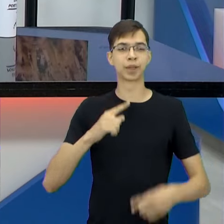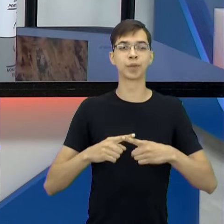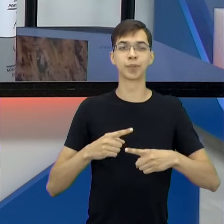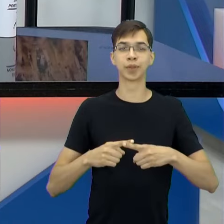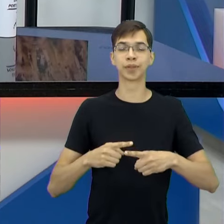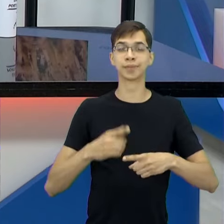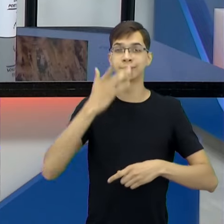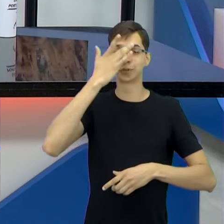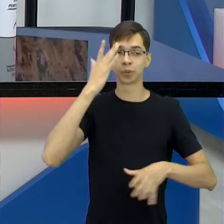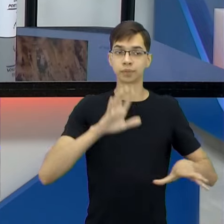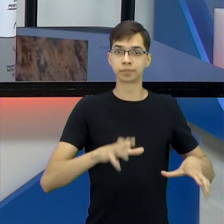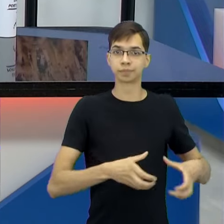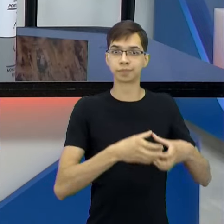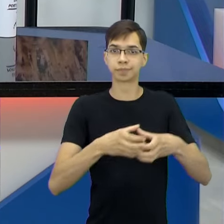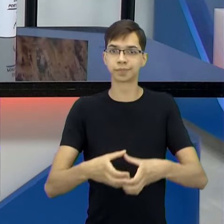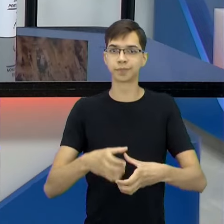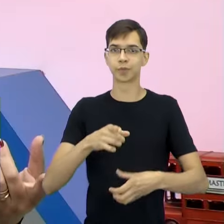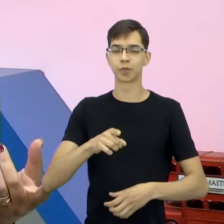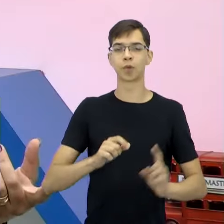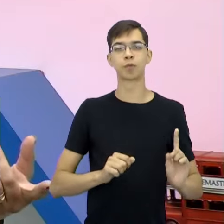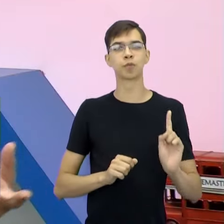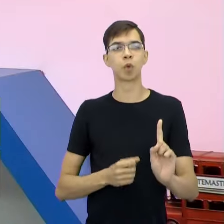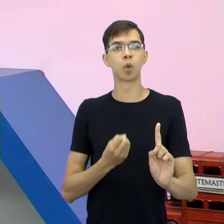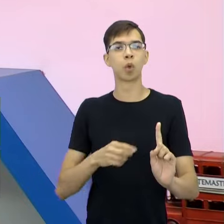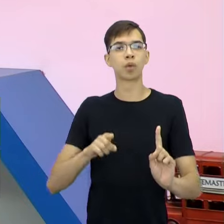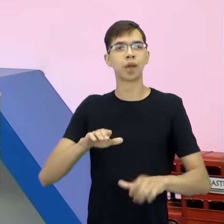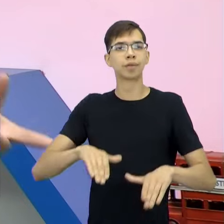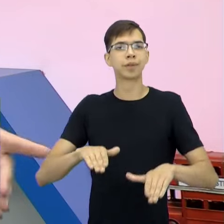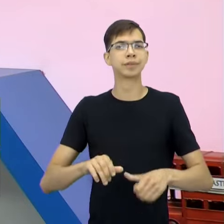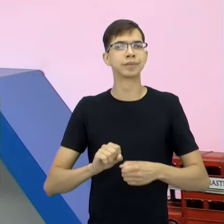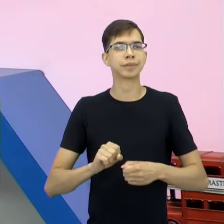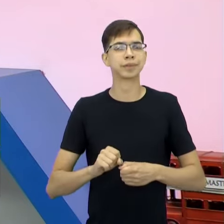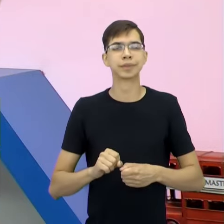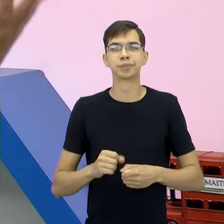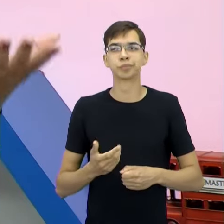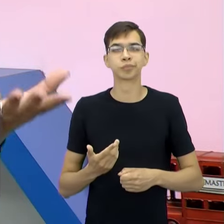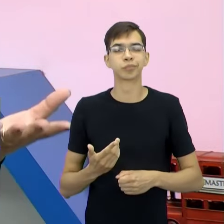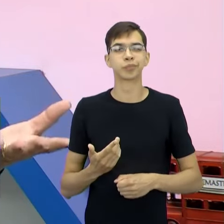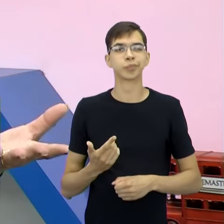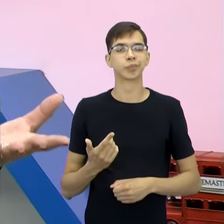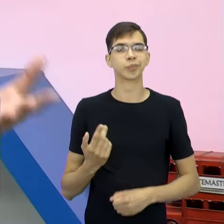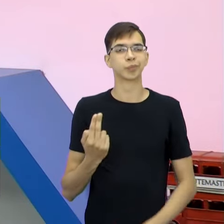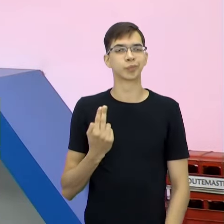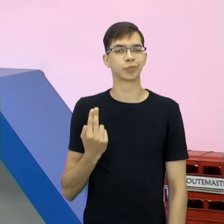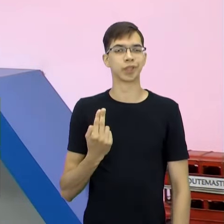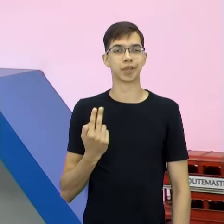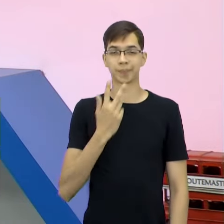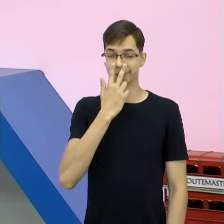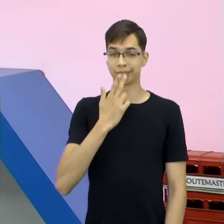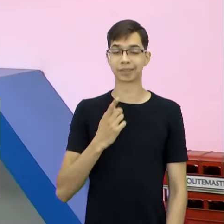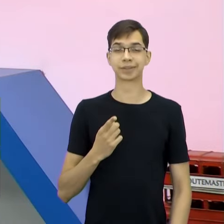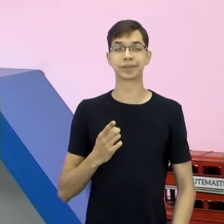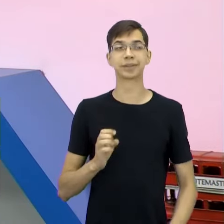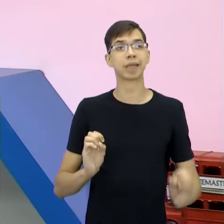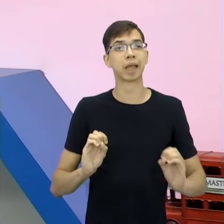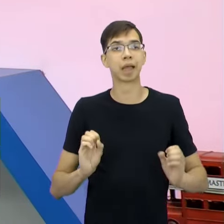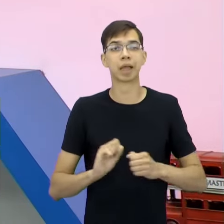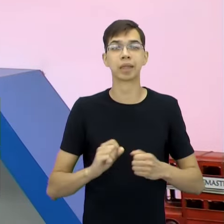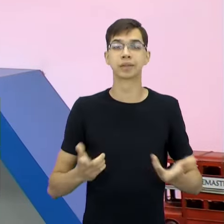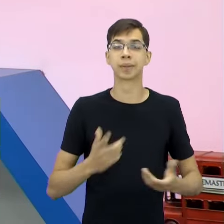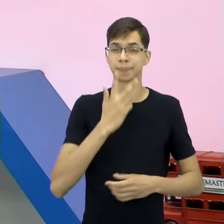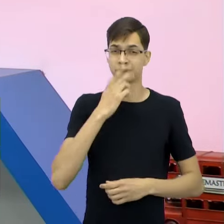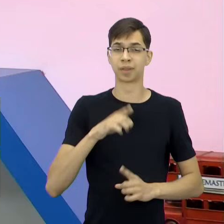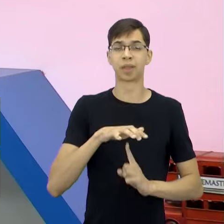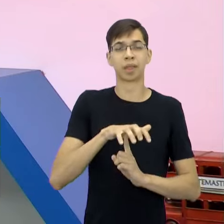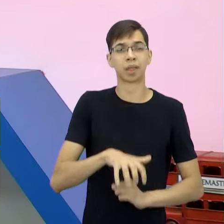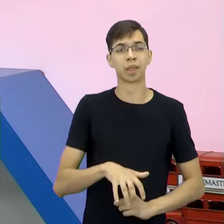foi, ou porque você não tinha o que fazer, ou porque realmente eram seus amigos. E você estava meio deprimido